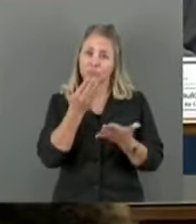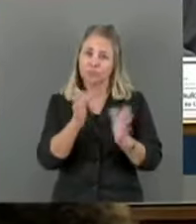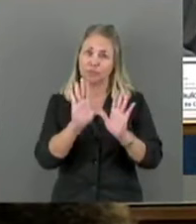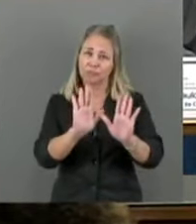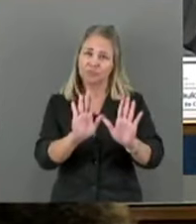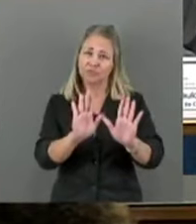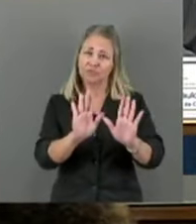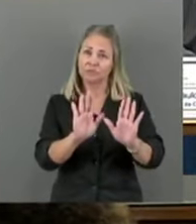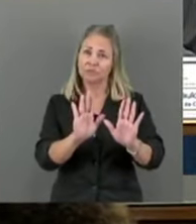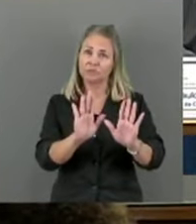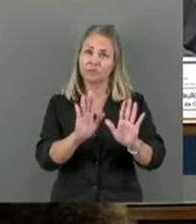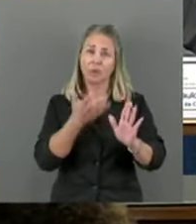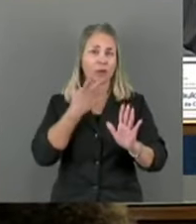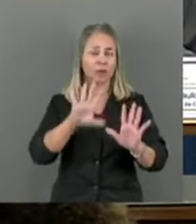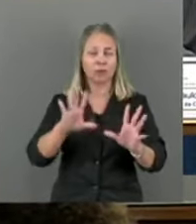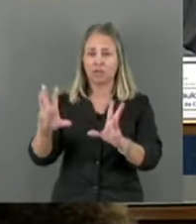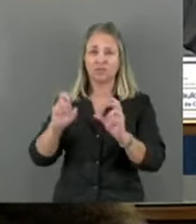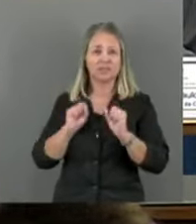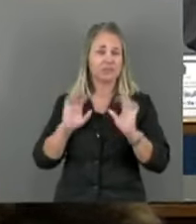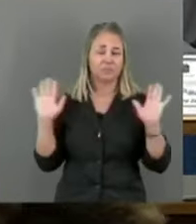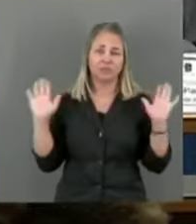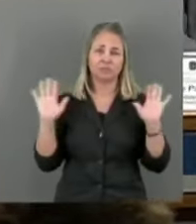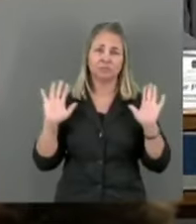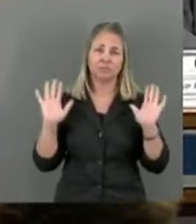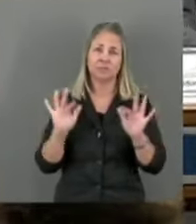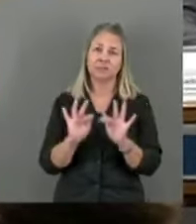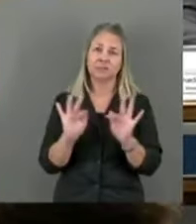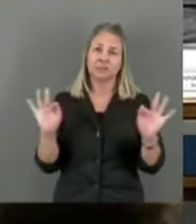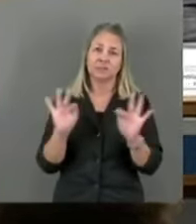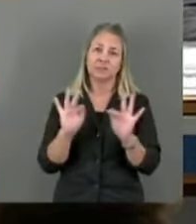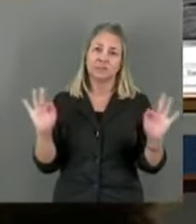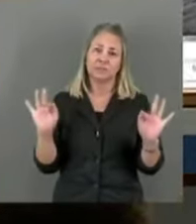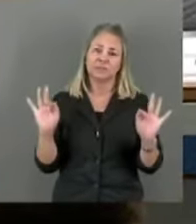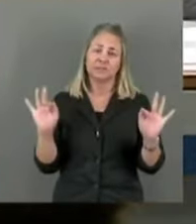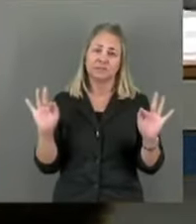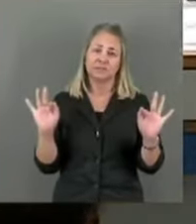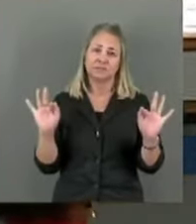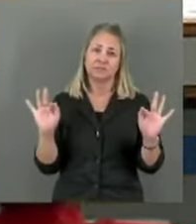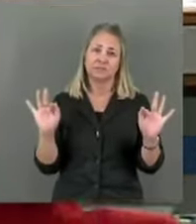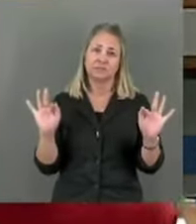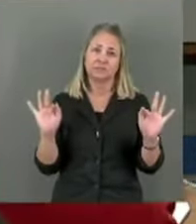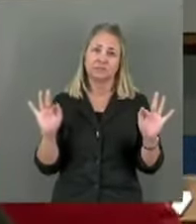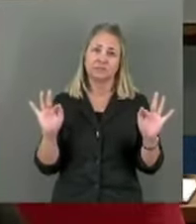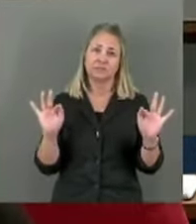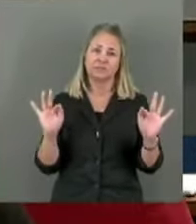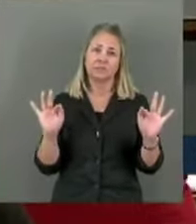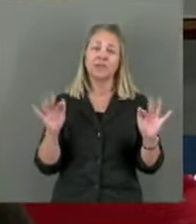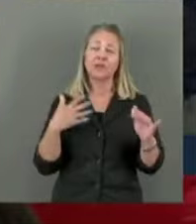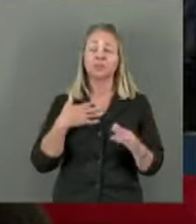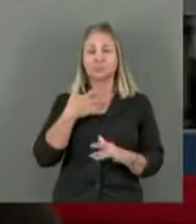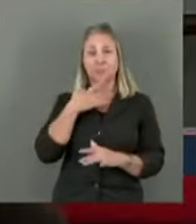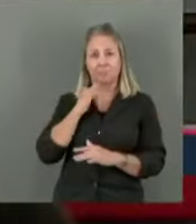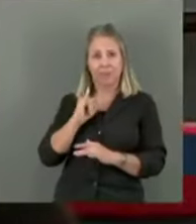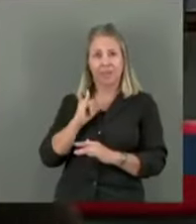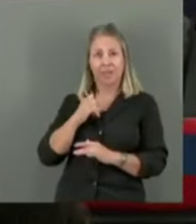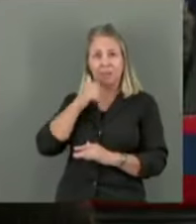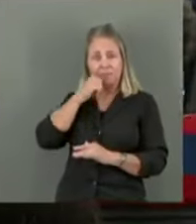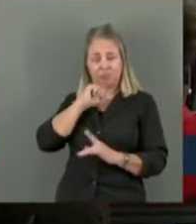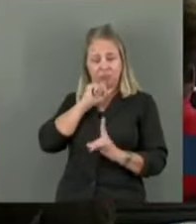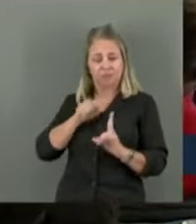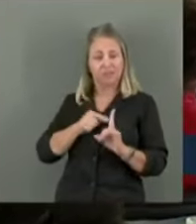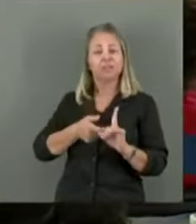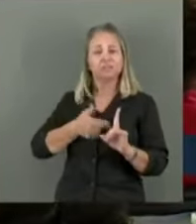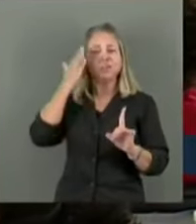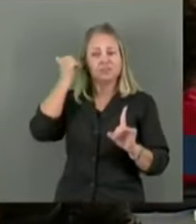não quero receber isso por um motivo muito simples. Eu vou ser pai agora. E eu sei muito bem o que significa